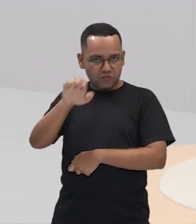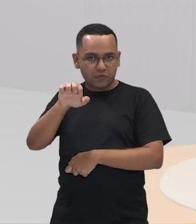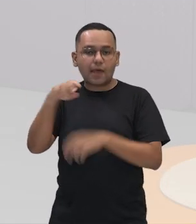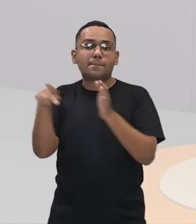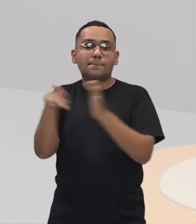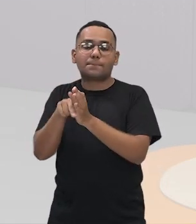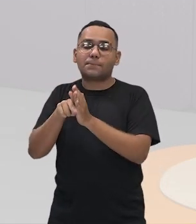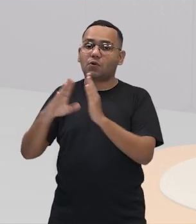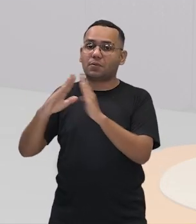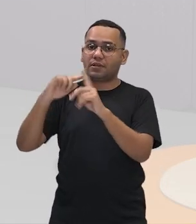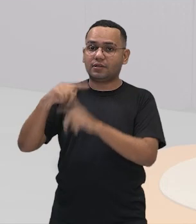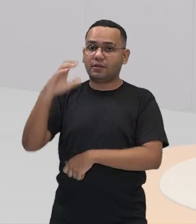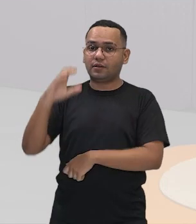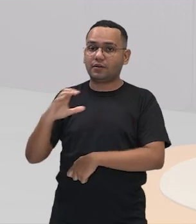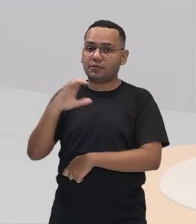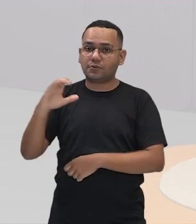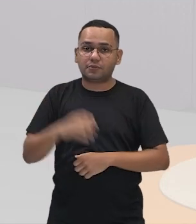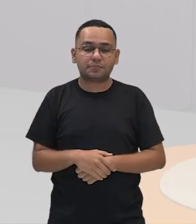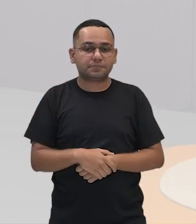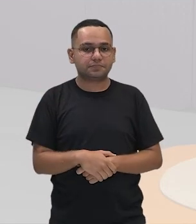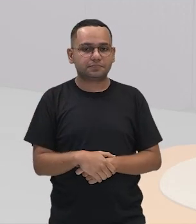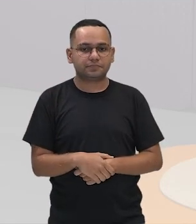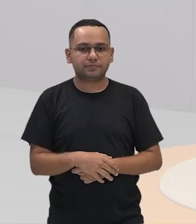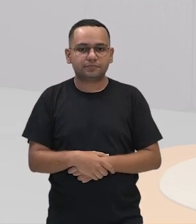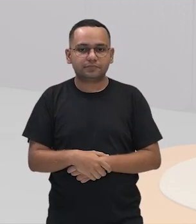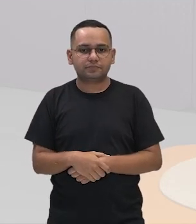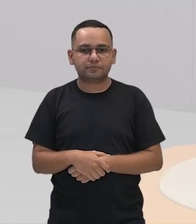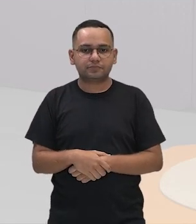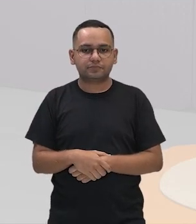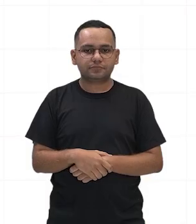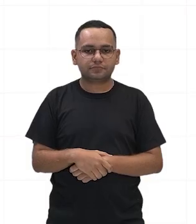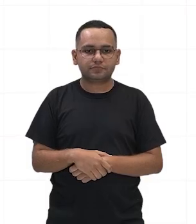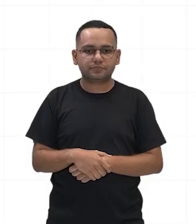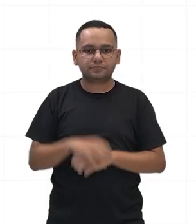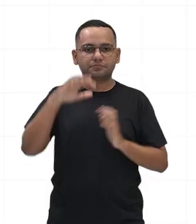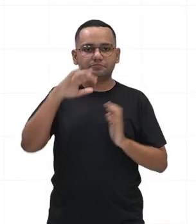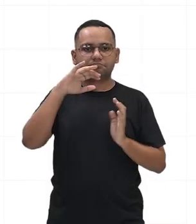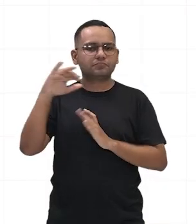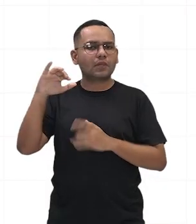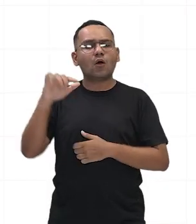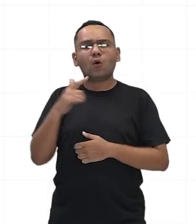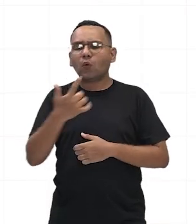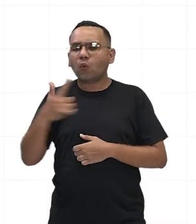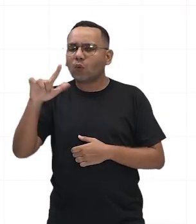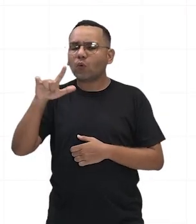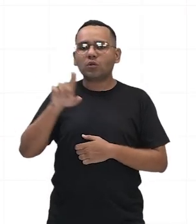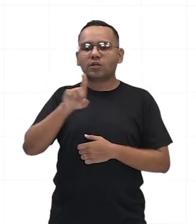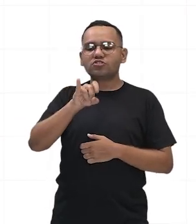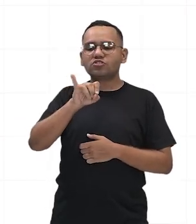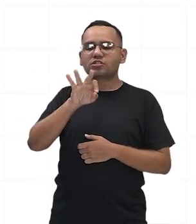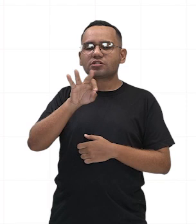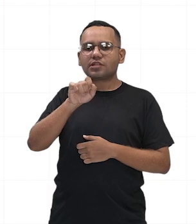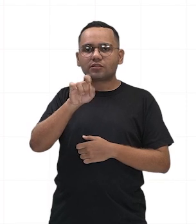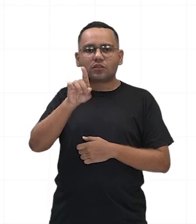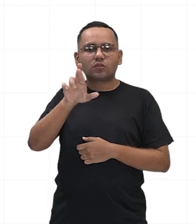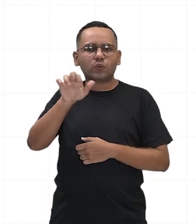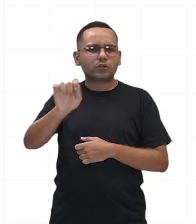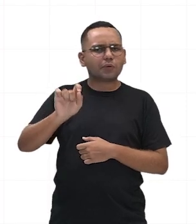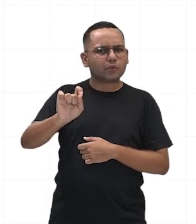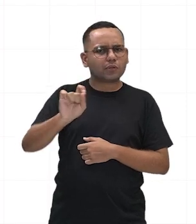outra instituição chamada de ditadura. O que é ditadura? Ditadura, na época